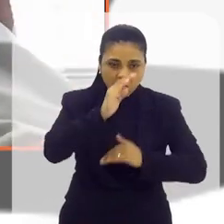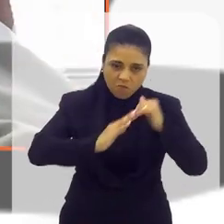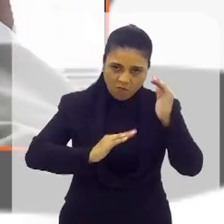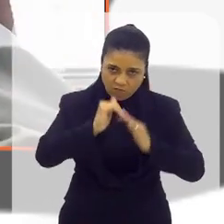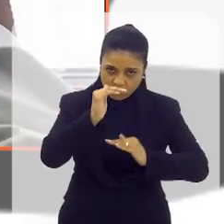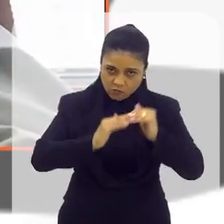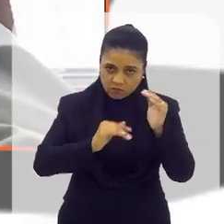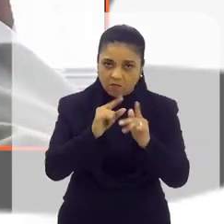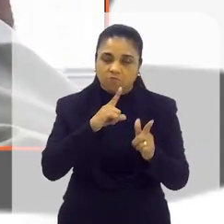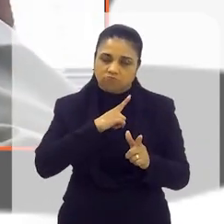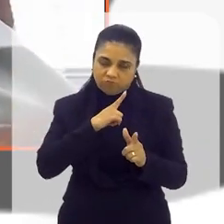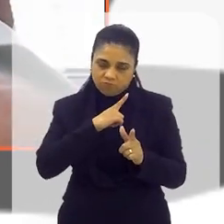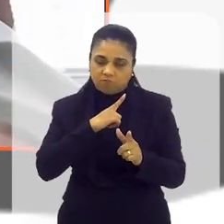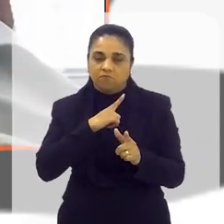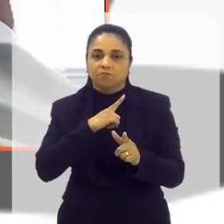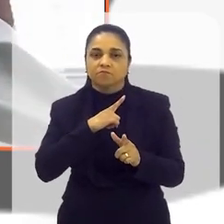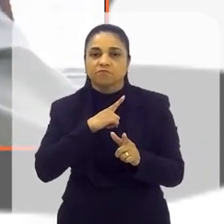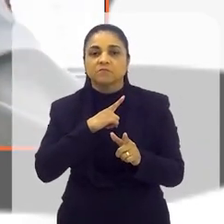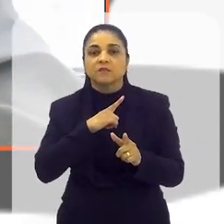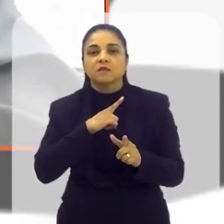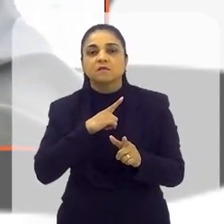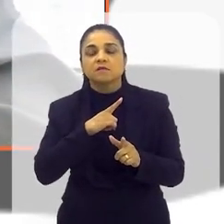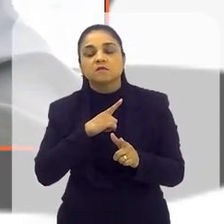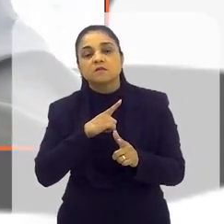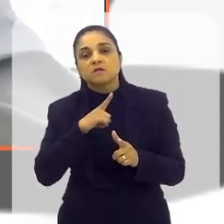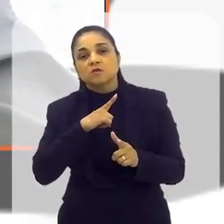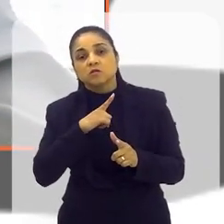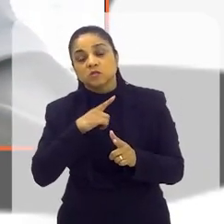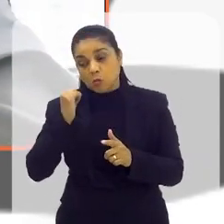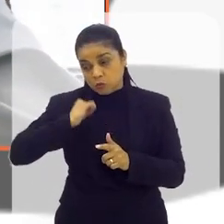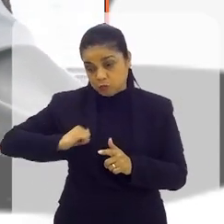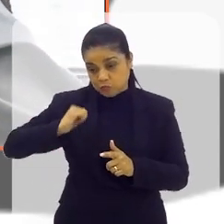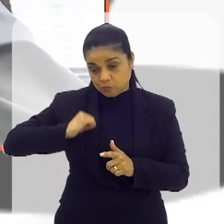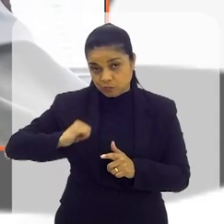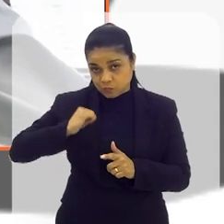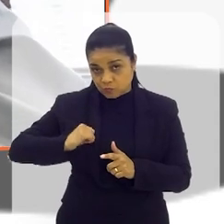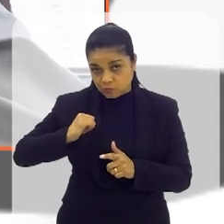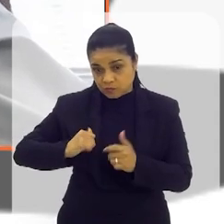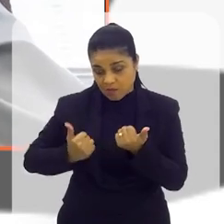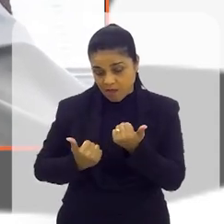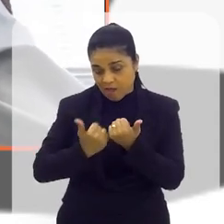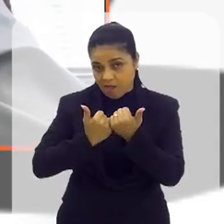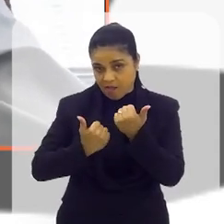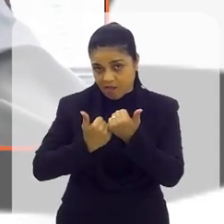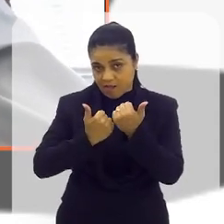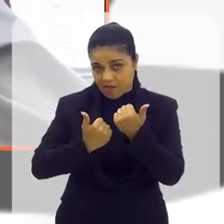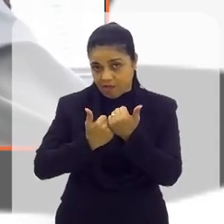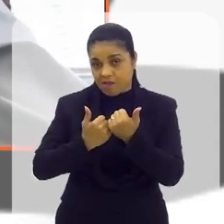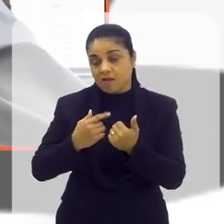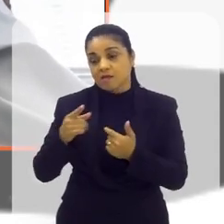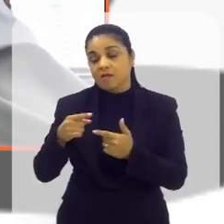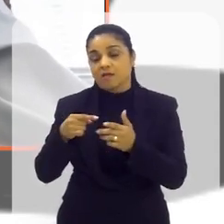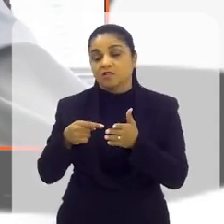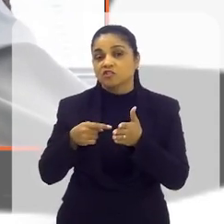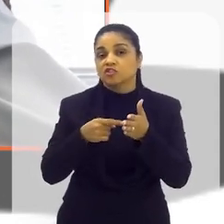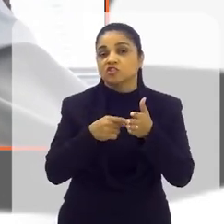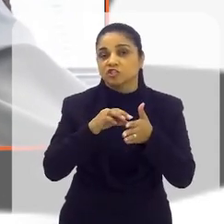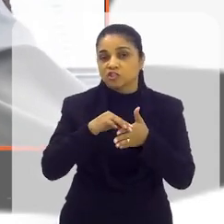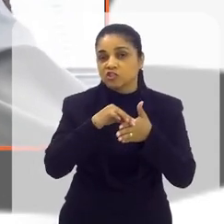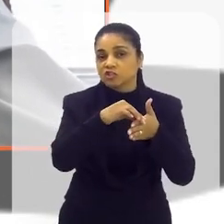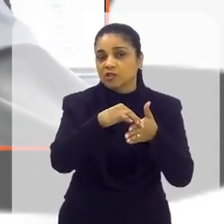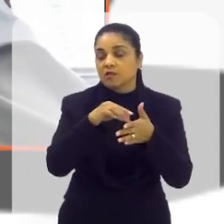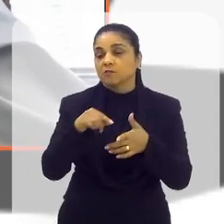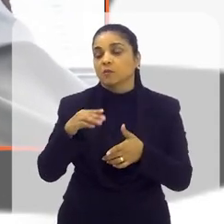uma equipe de profissionais, mas tem os bolsistas, que são indicados pelo